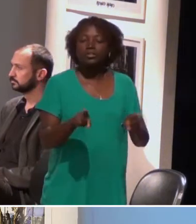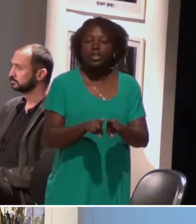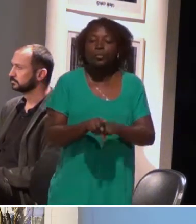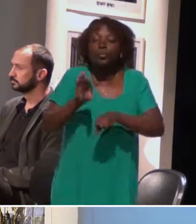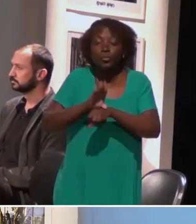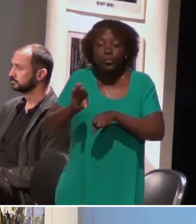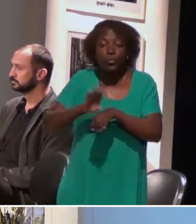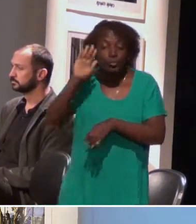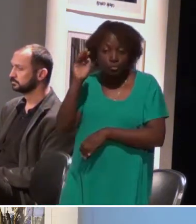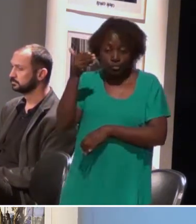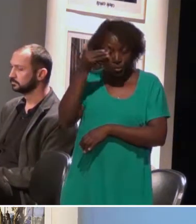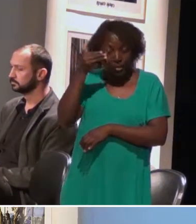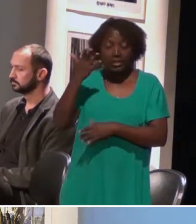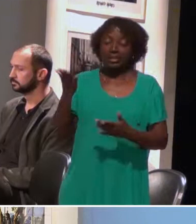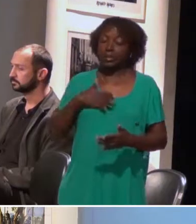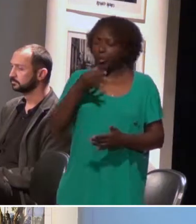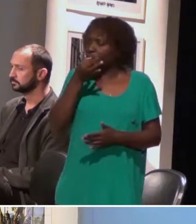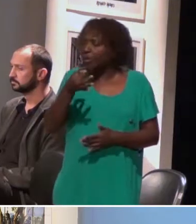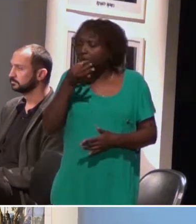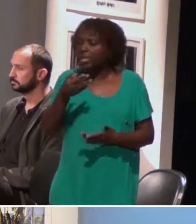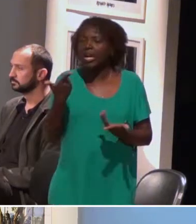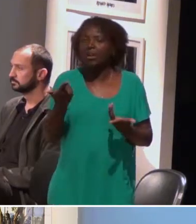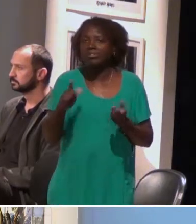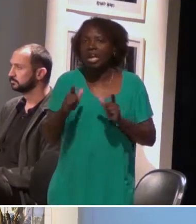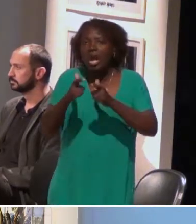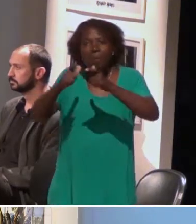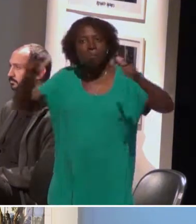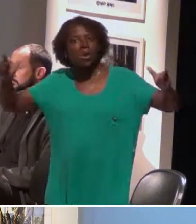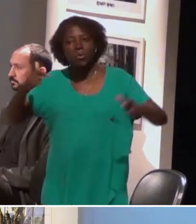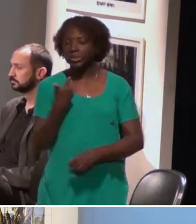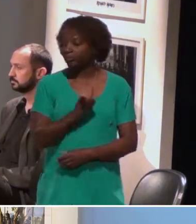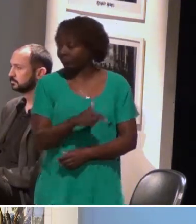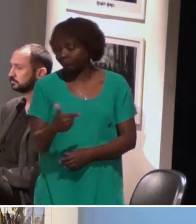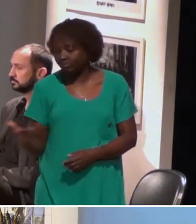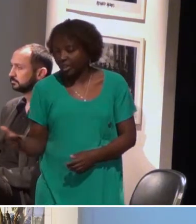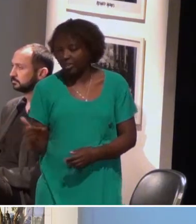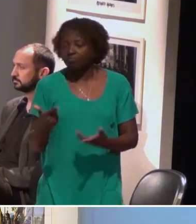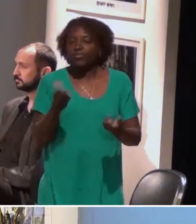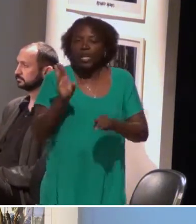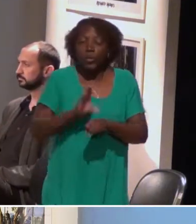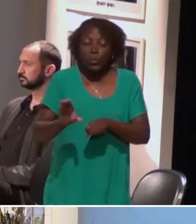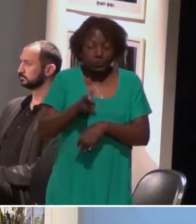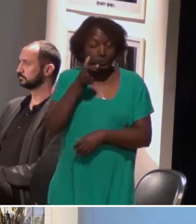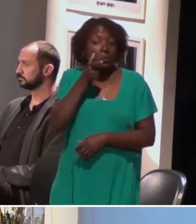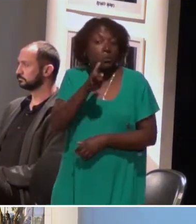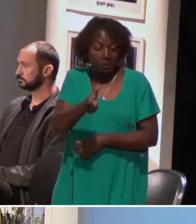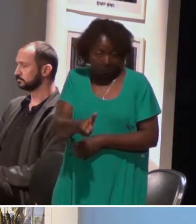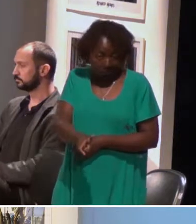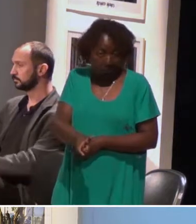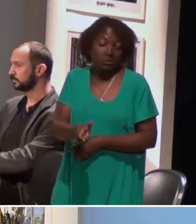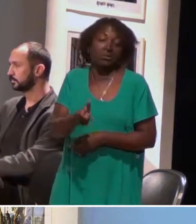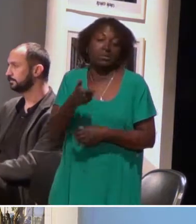-cegueira, que eu acho que é um curso que quase ninguém tem, é um curso bem interessante, é uma